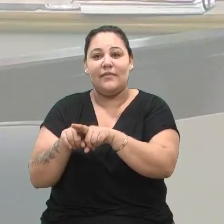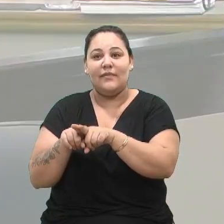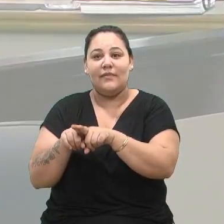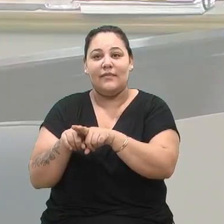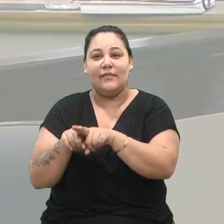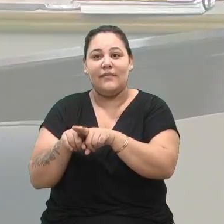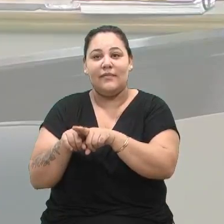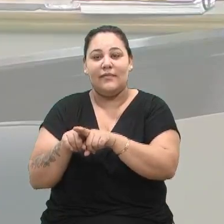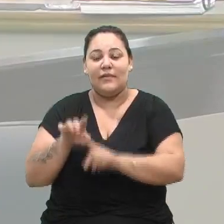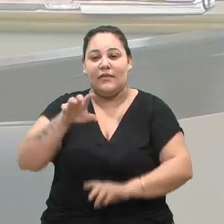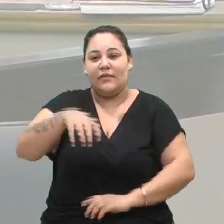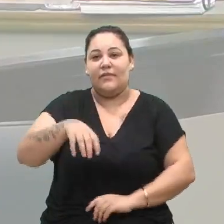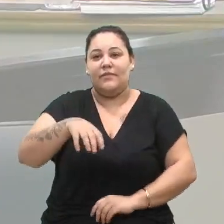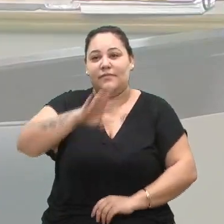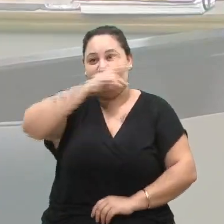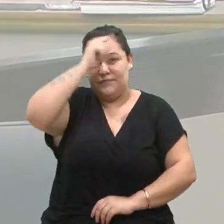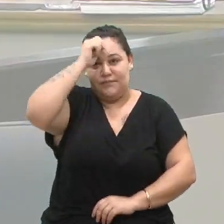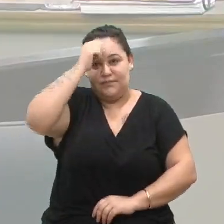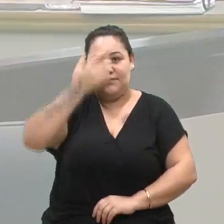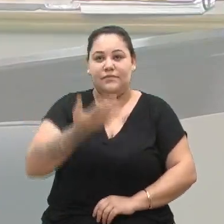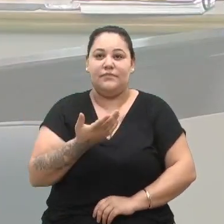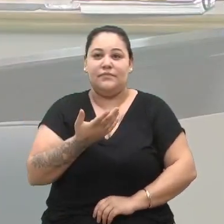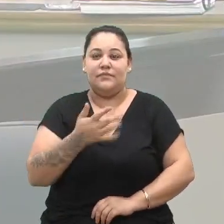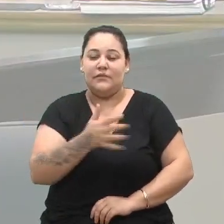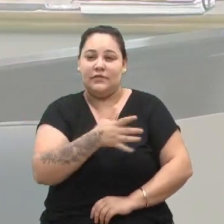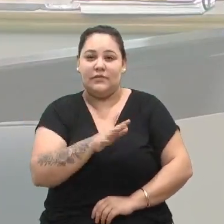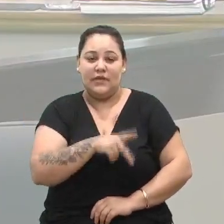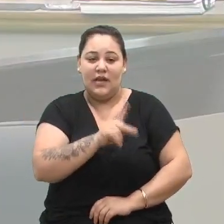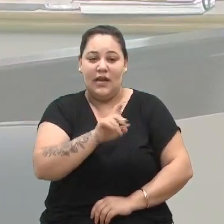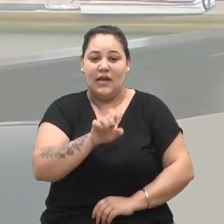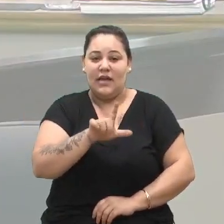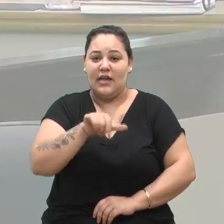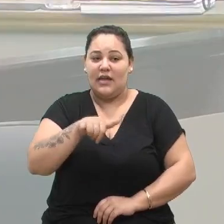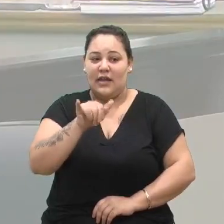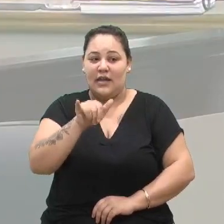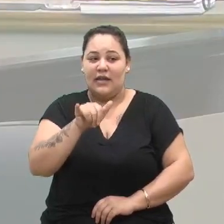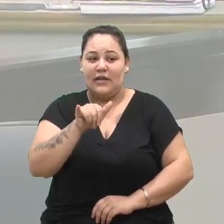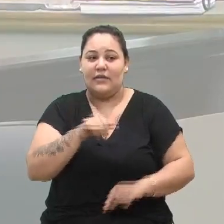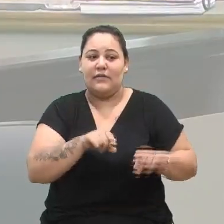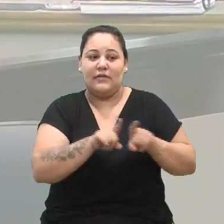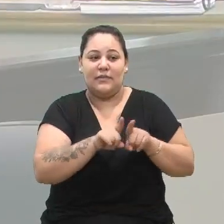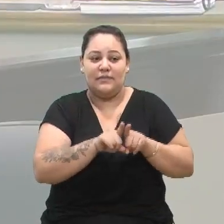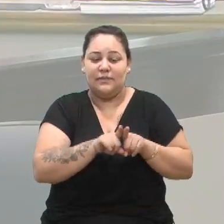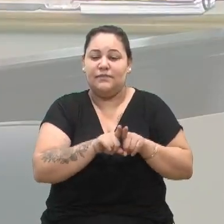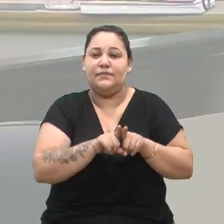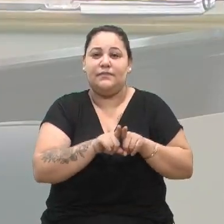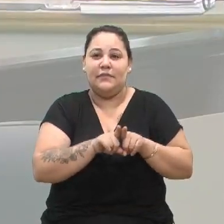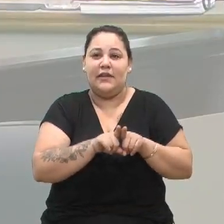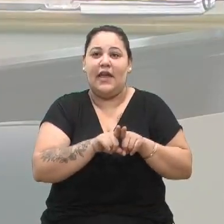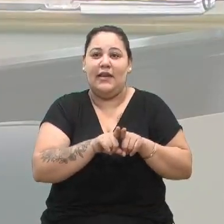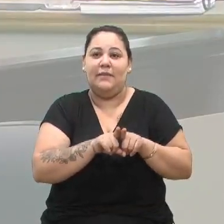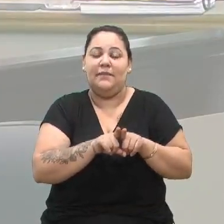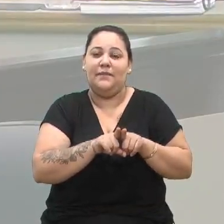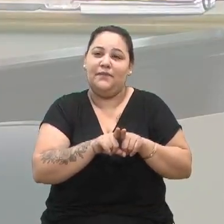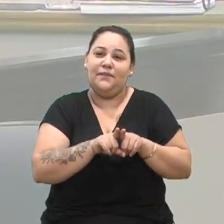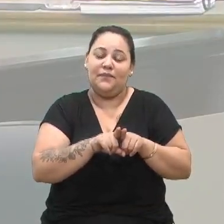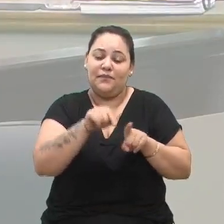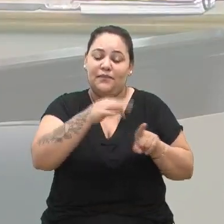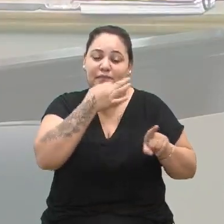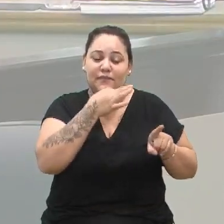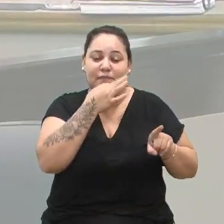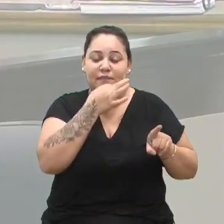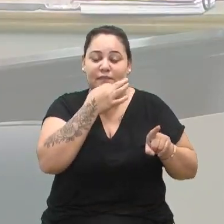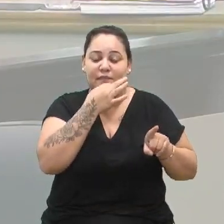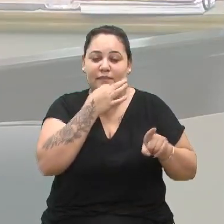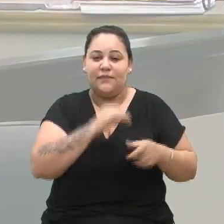municipal, Kelly de Andrade Jimenez, da Secretaria Municipal de Recursos Humanos e Logística, aqui do município de Caxias do Sul, que está